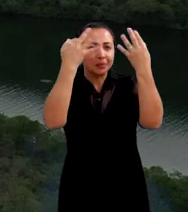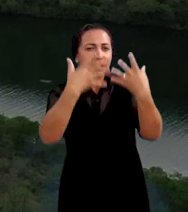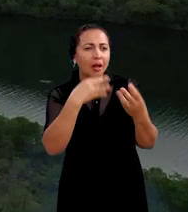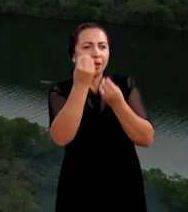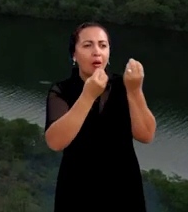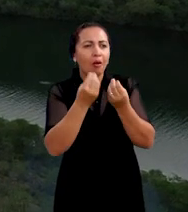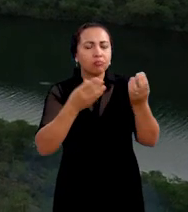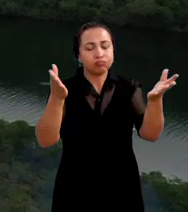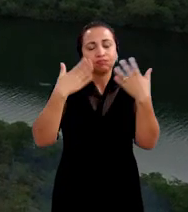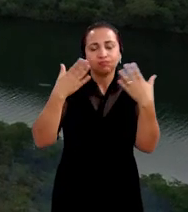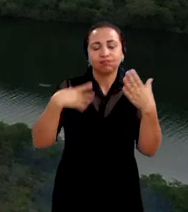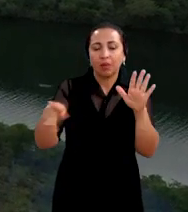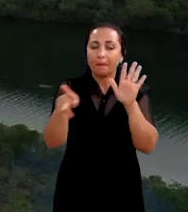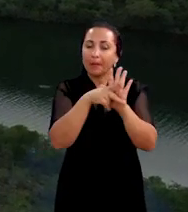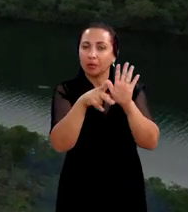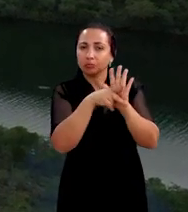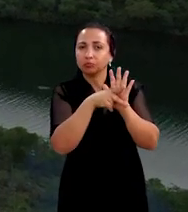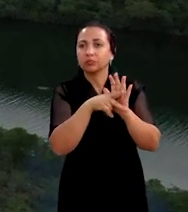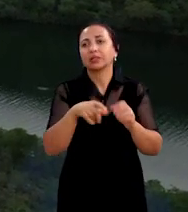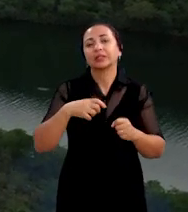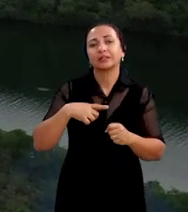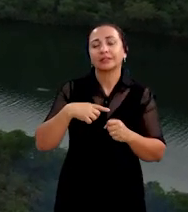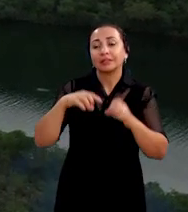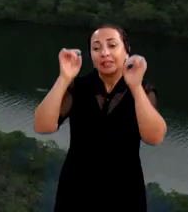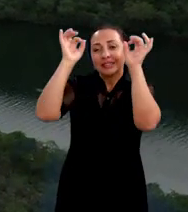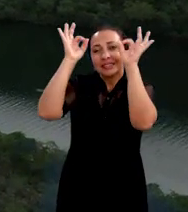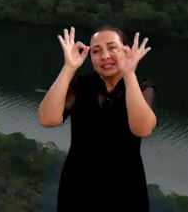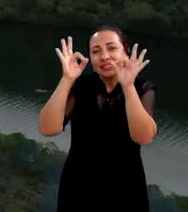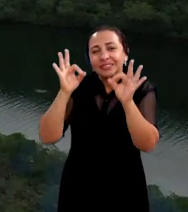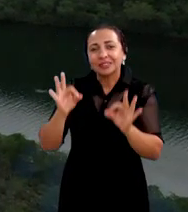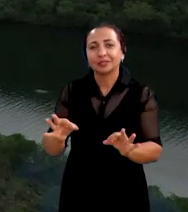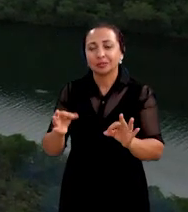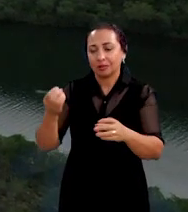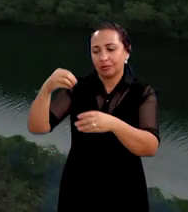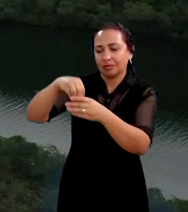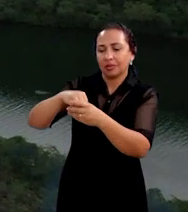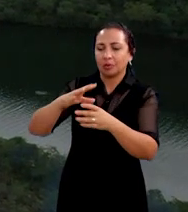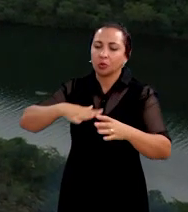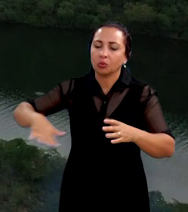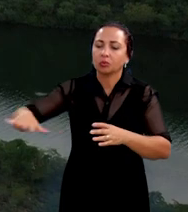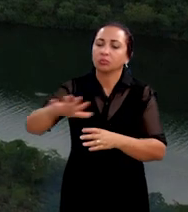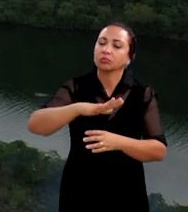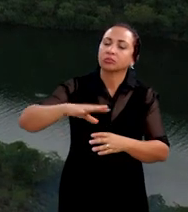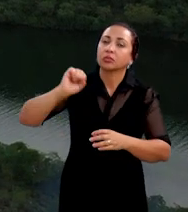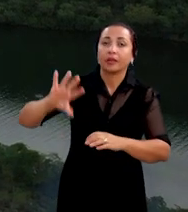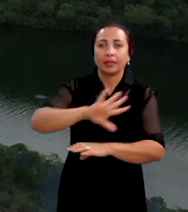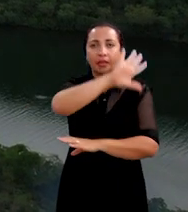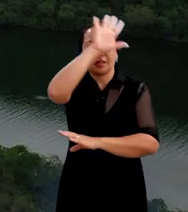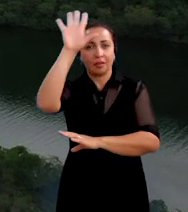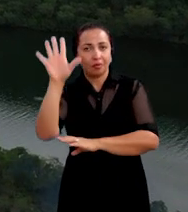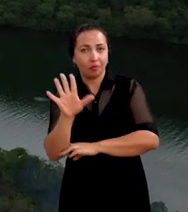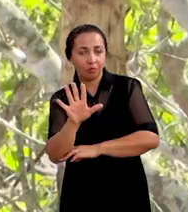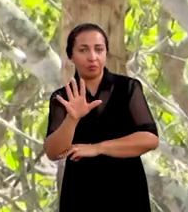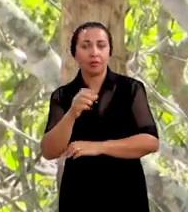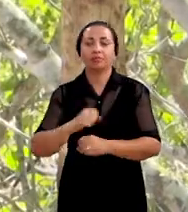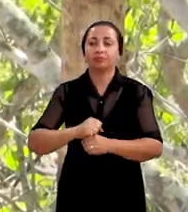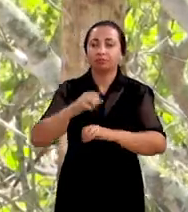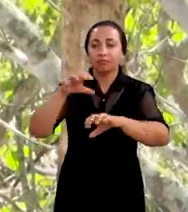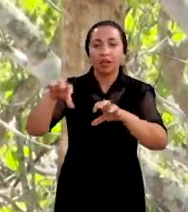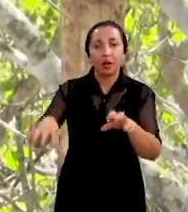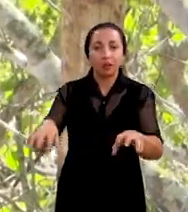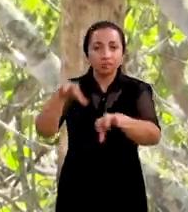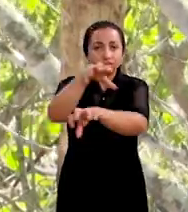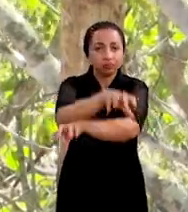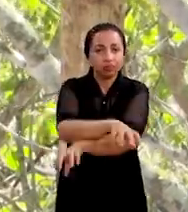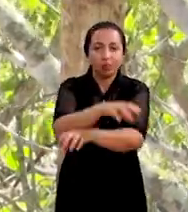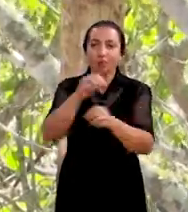condições climáticas particulares. Está exclusivamente dentro do território nacional. É um bioma